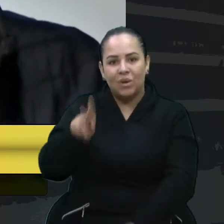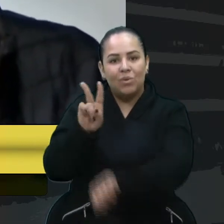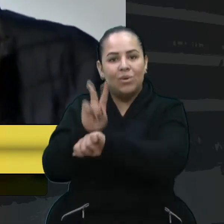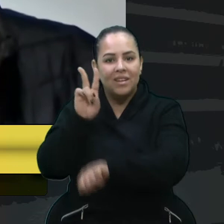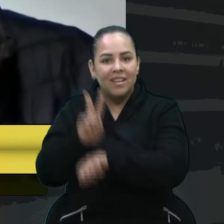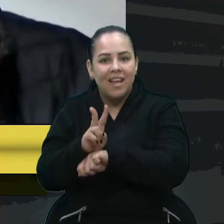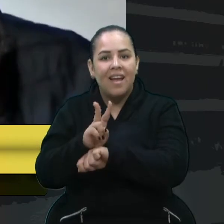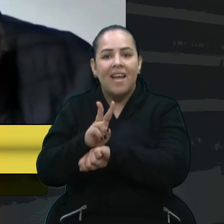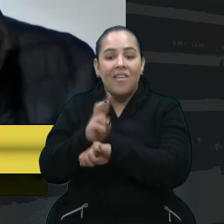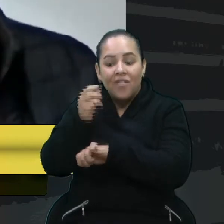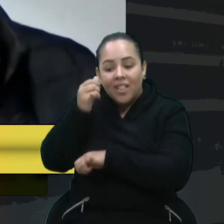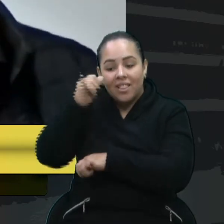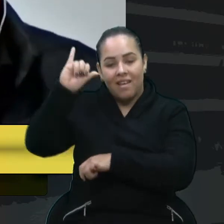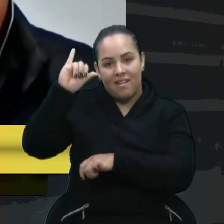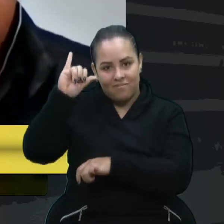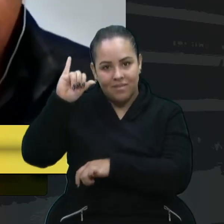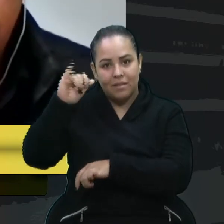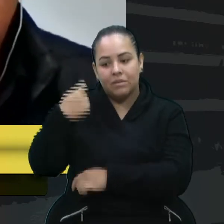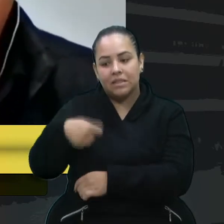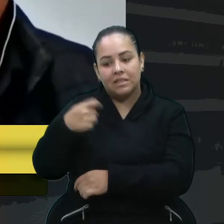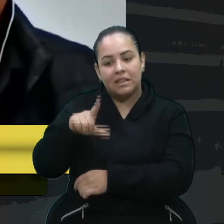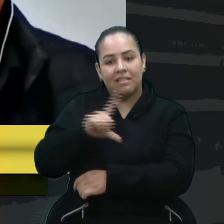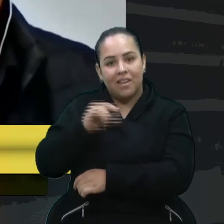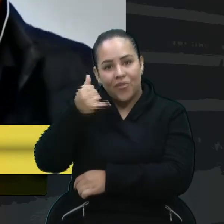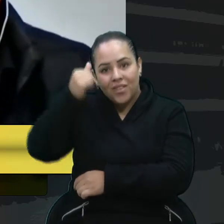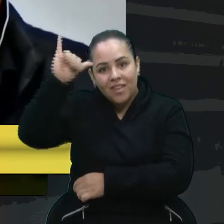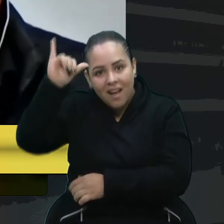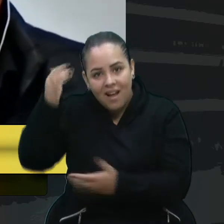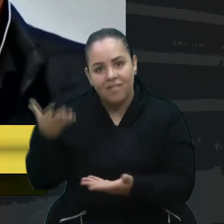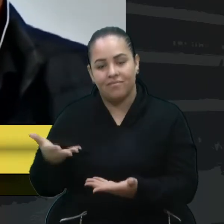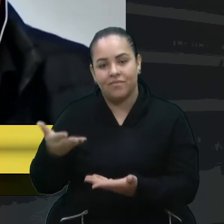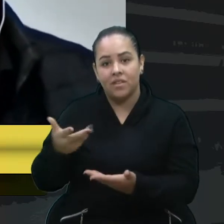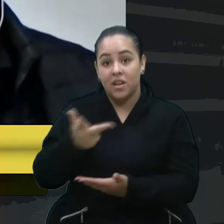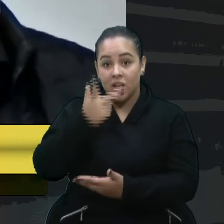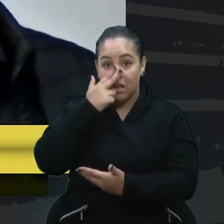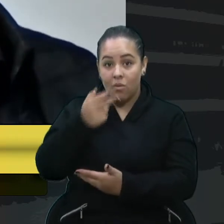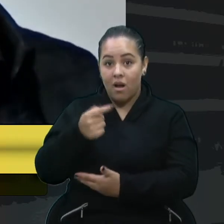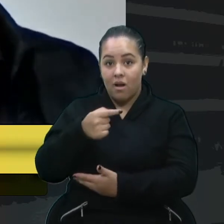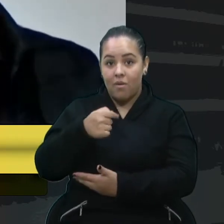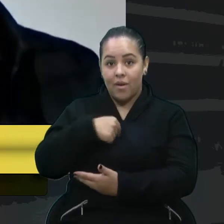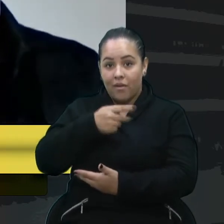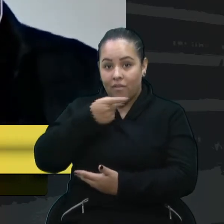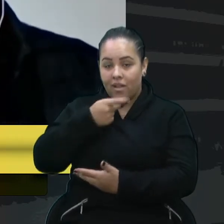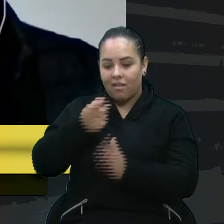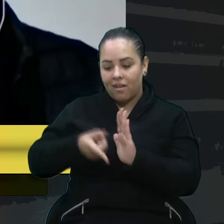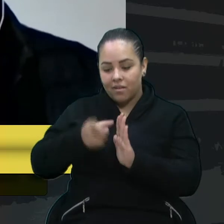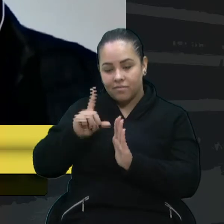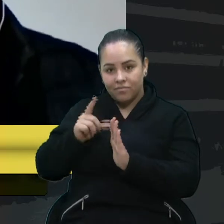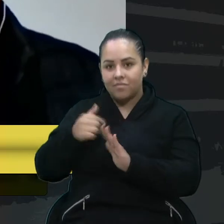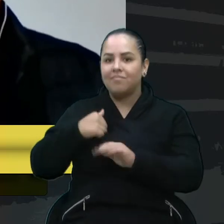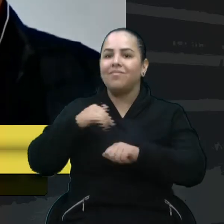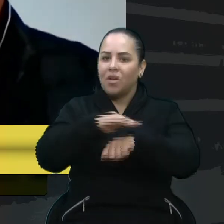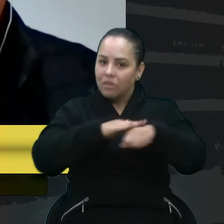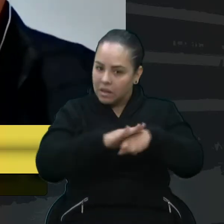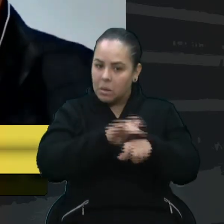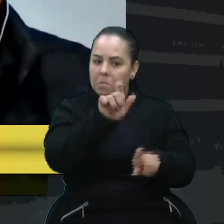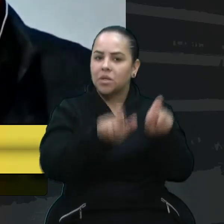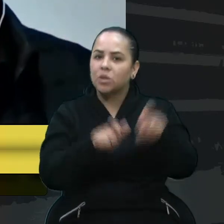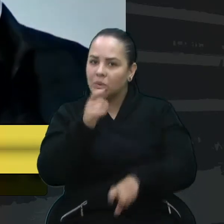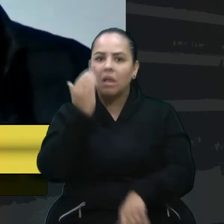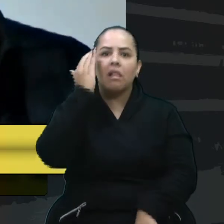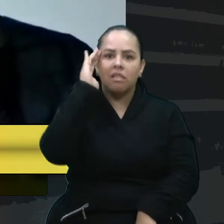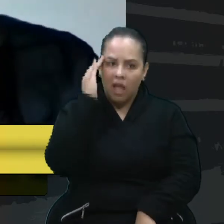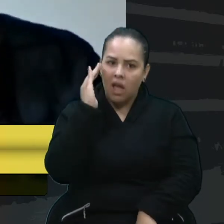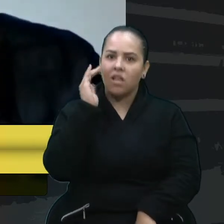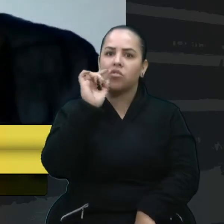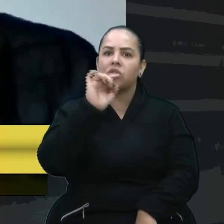é prevenir, a gente tem que ter a prevenção. Como eu disse agora há pouco, eu falo com o pessoal que entende, que é da segurança, a